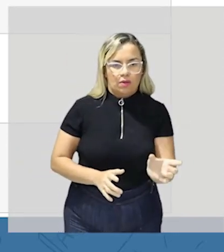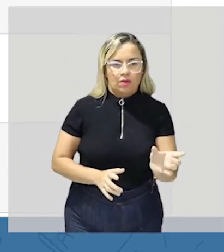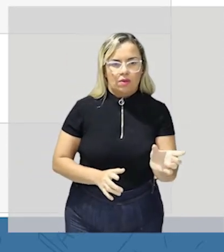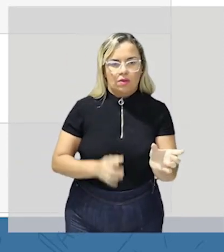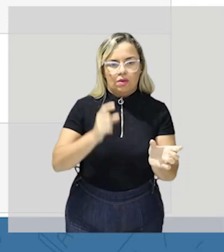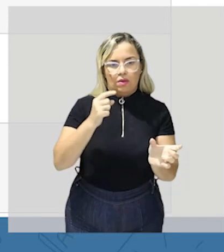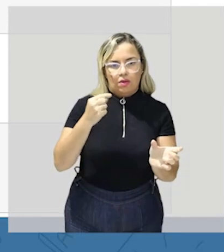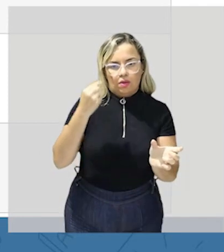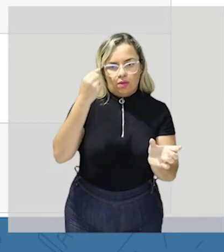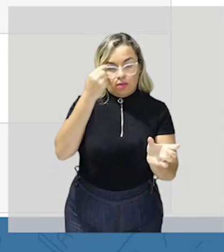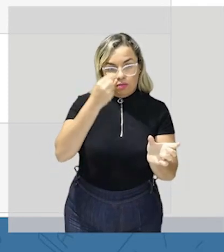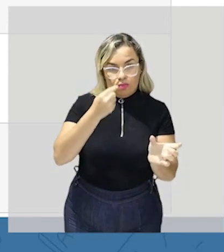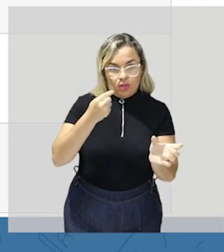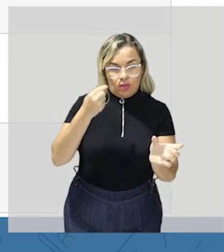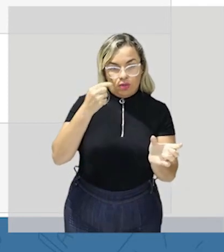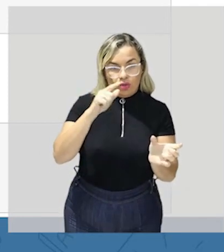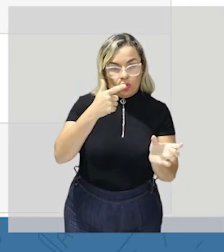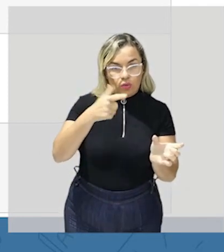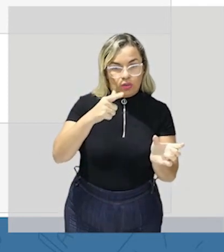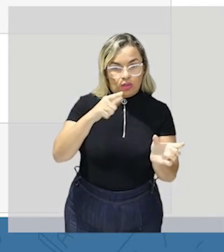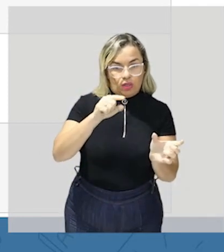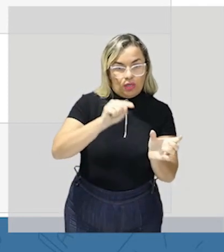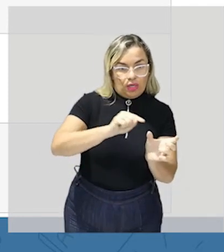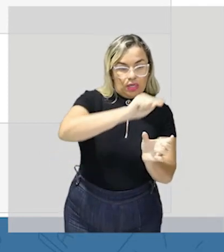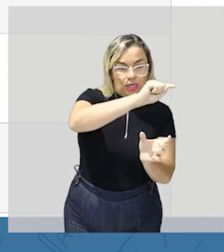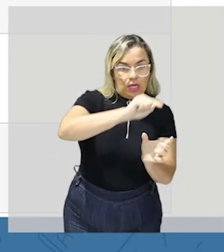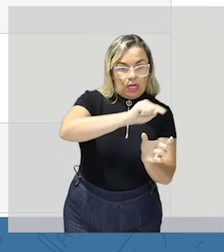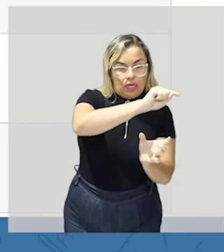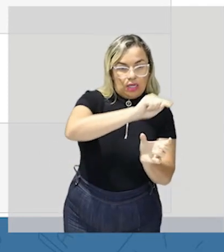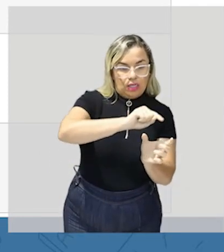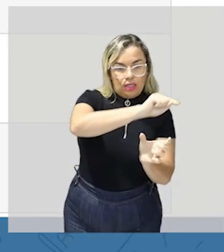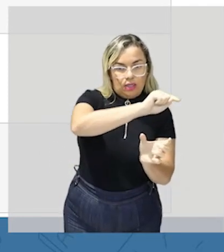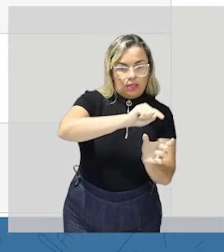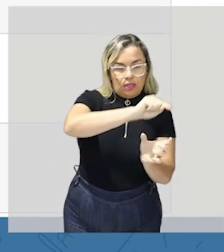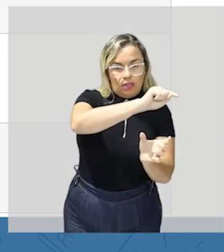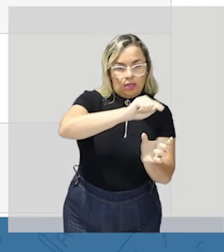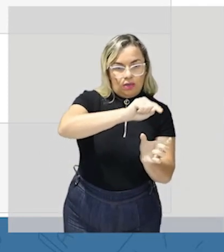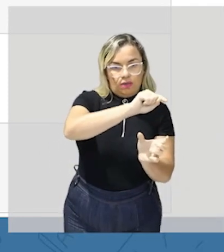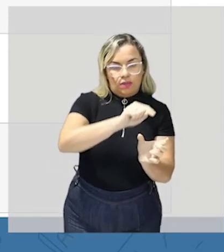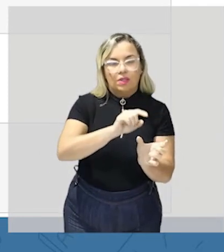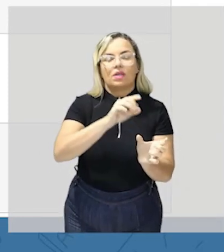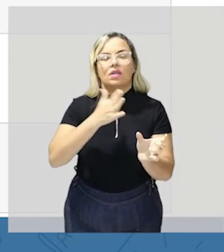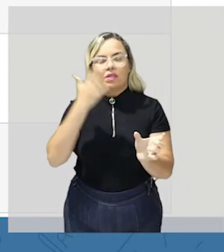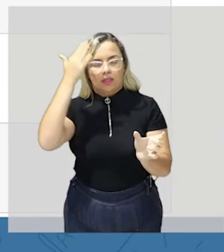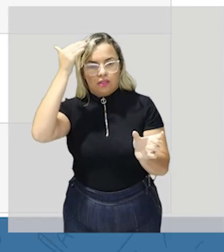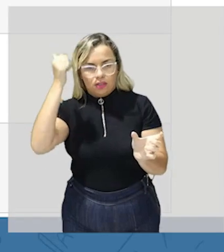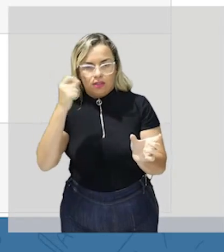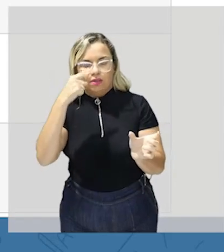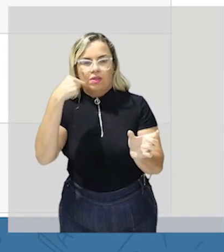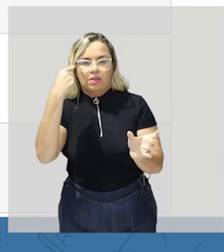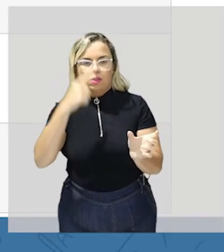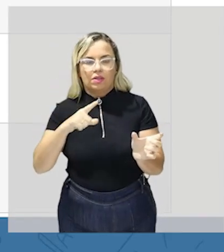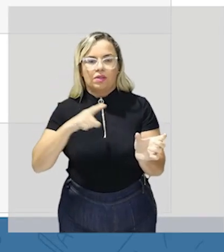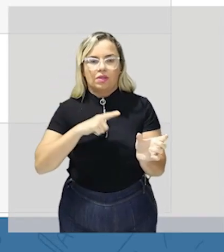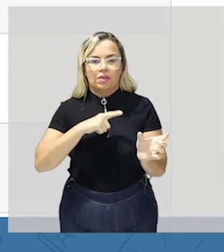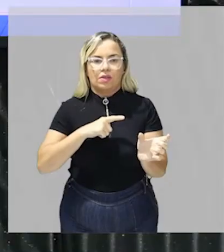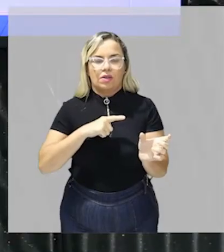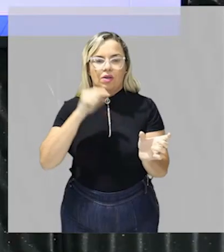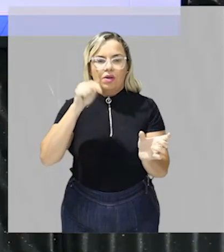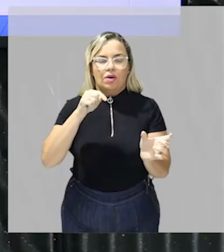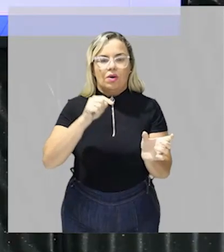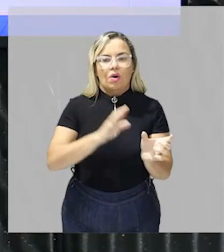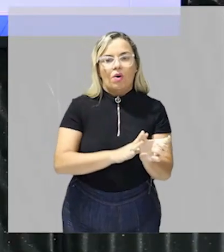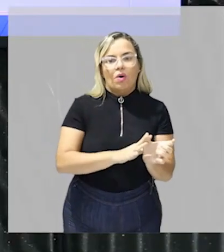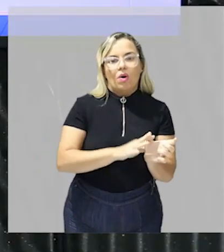crase vocês sabem que em espanhol eu só tenho um acento gráfico que é quem o acento agudo em